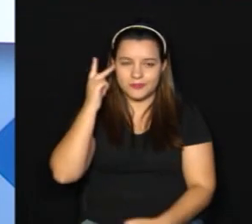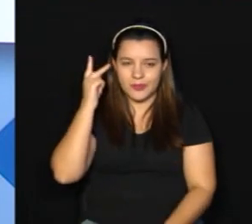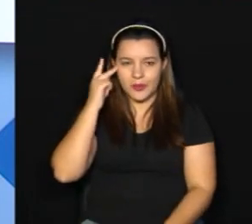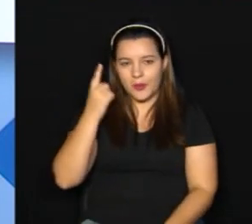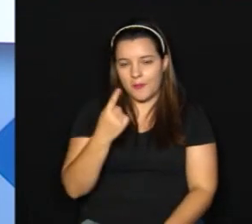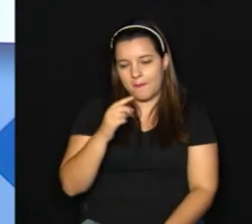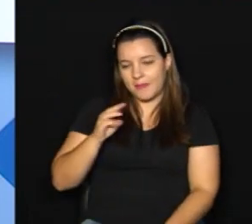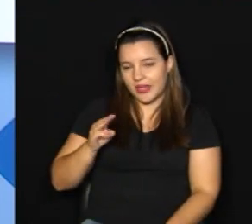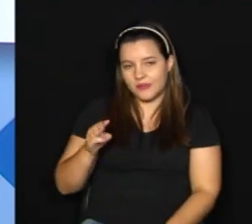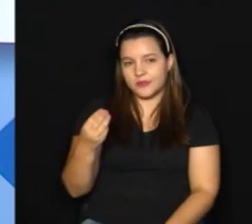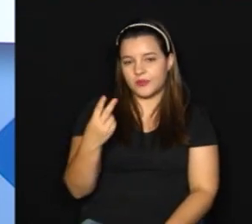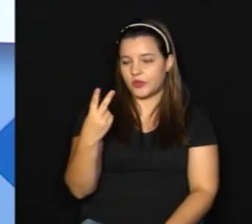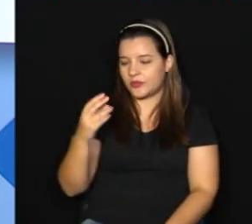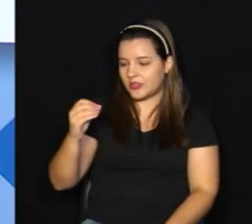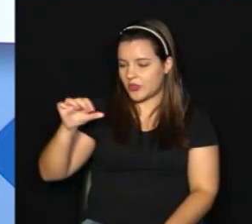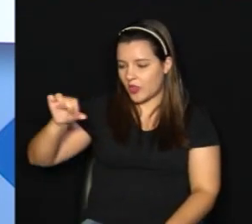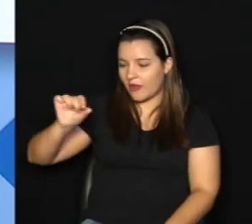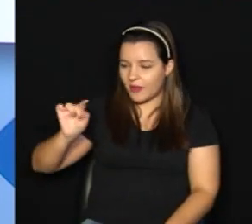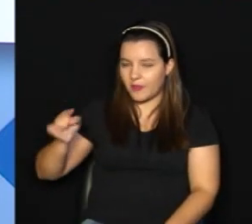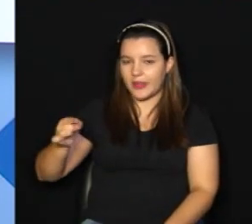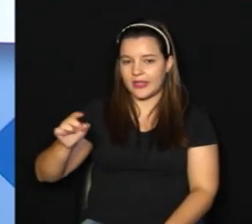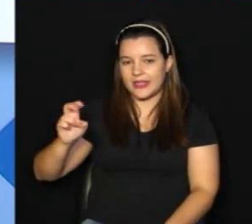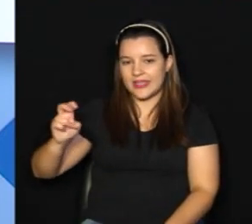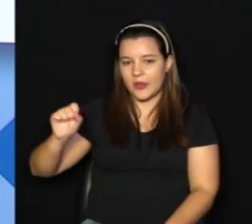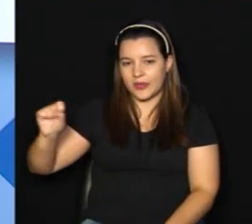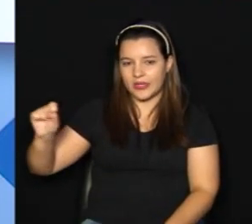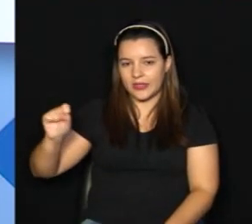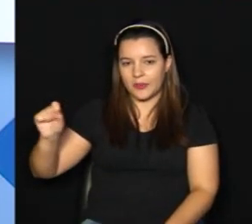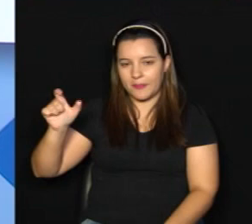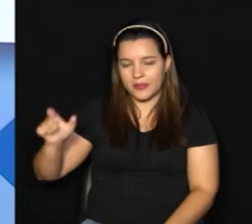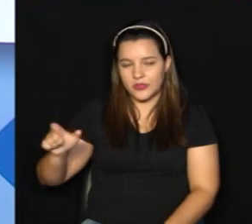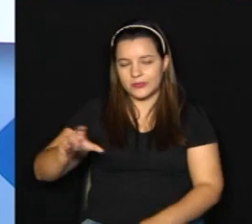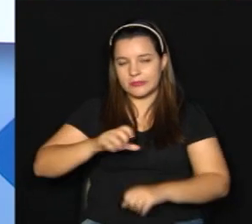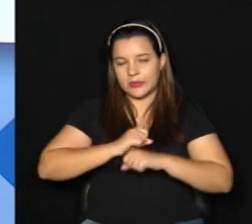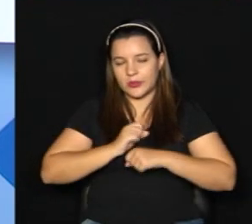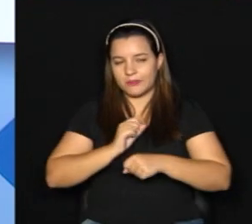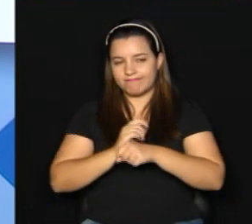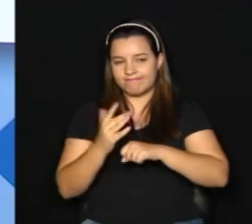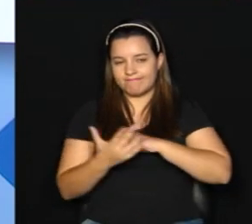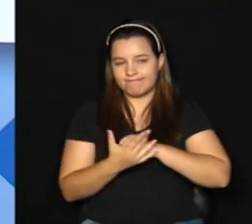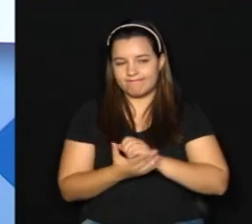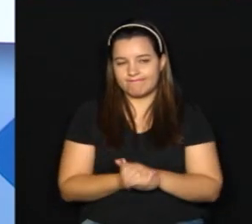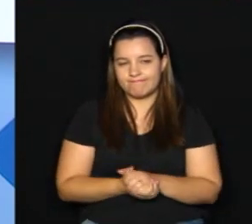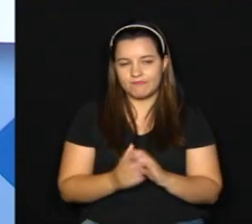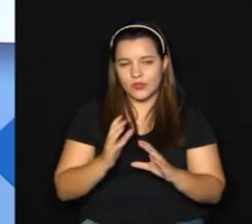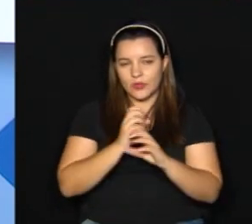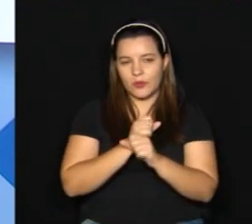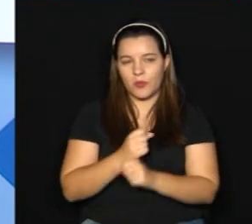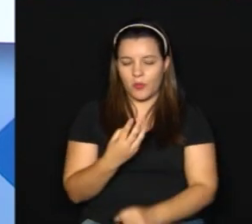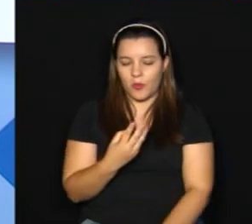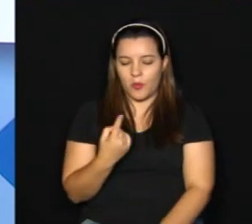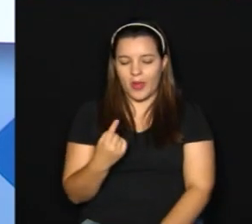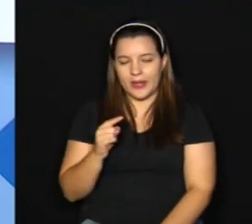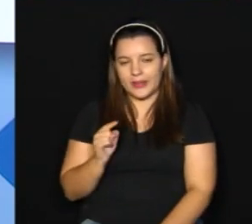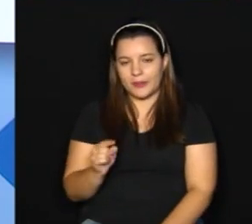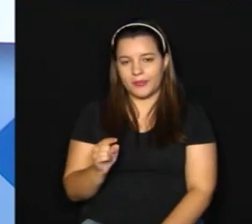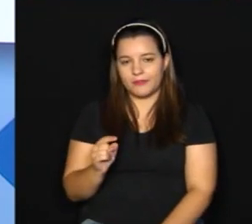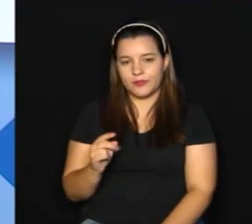.209.588 casos da Covid-19, somando 41